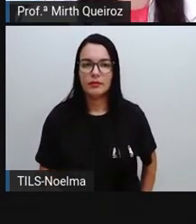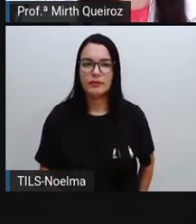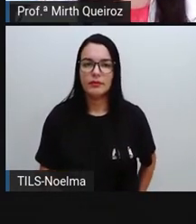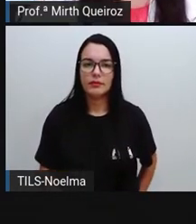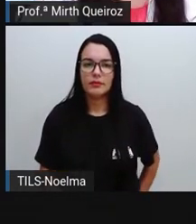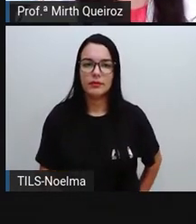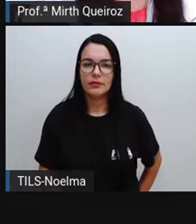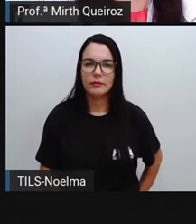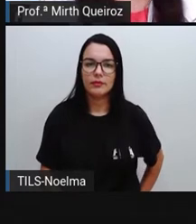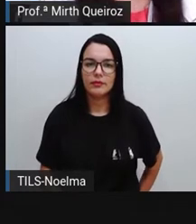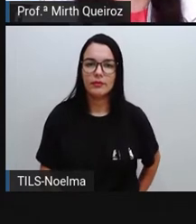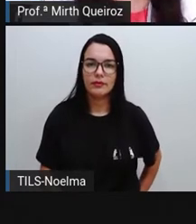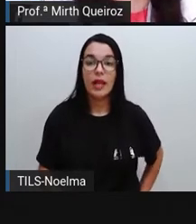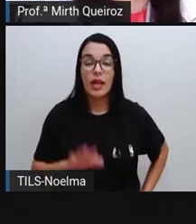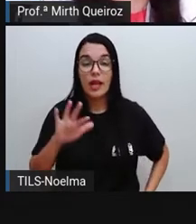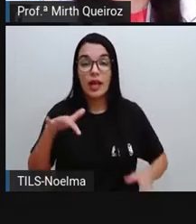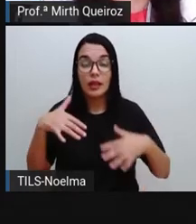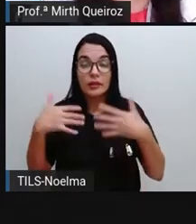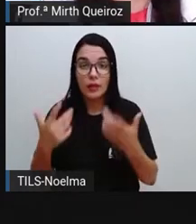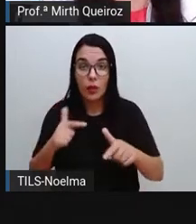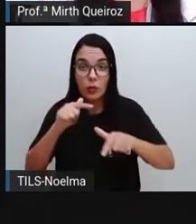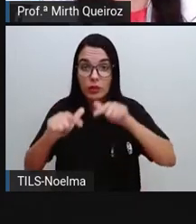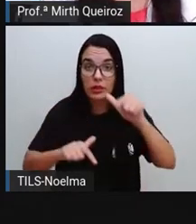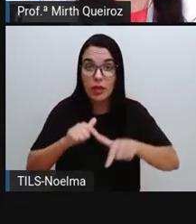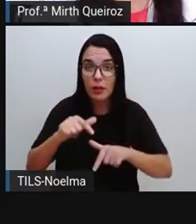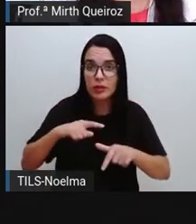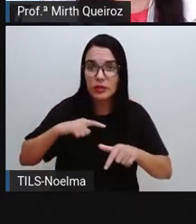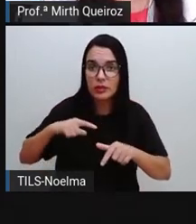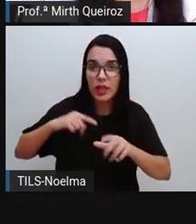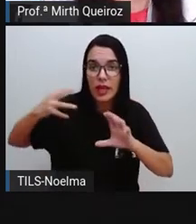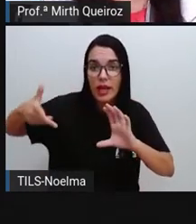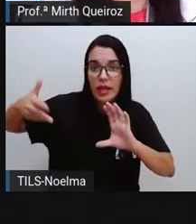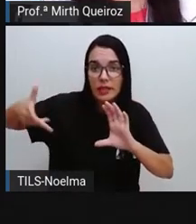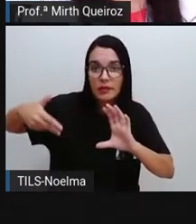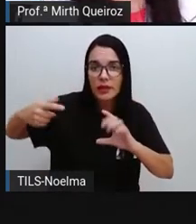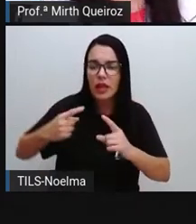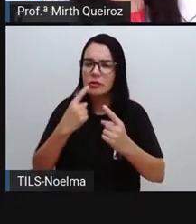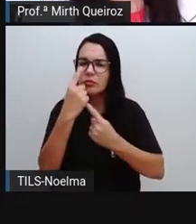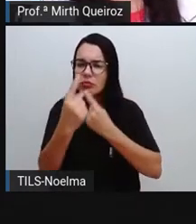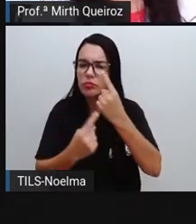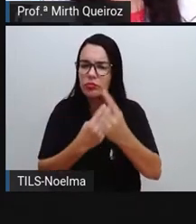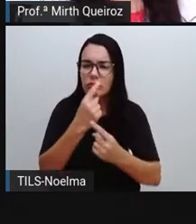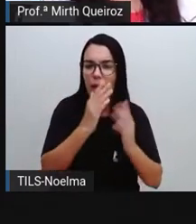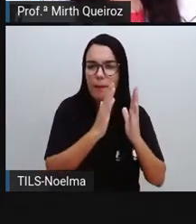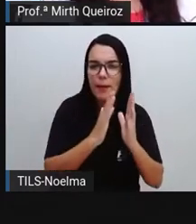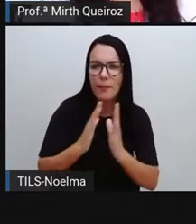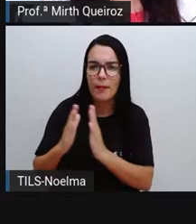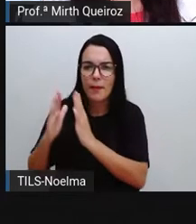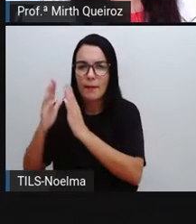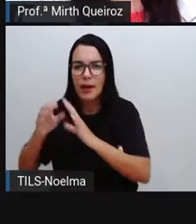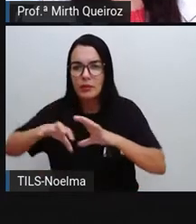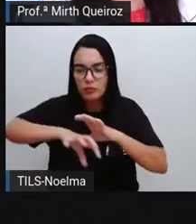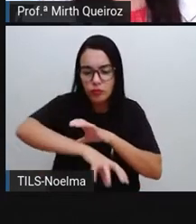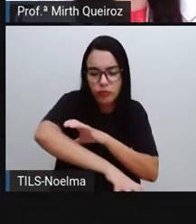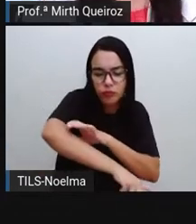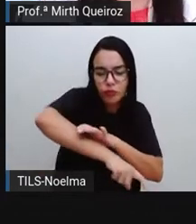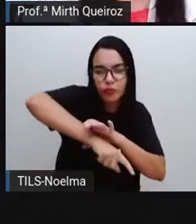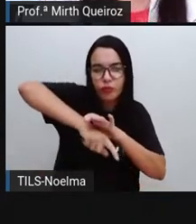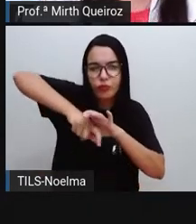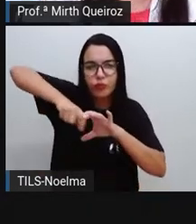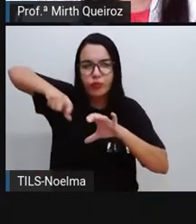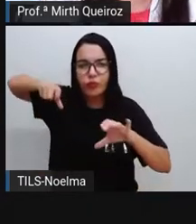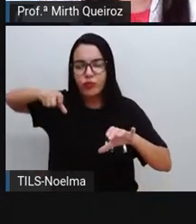Essas atividades, elas são classificadas de acordo com as etapas de exploração dos recursos naturais. A